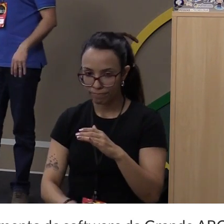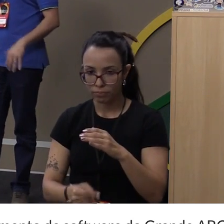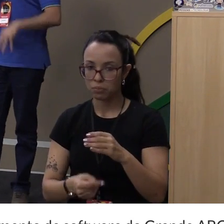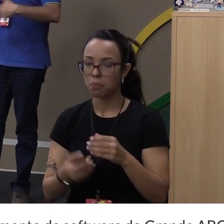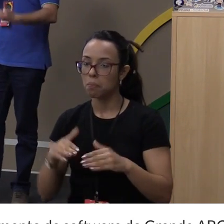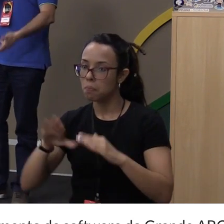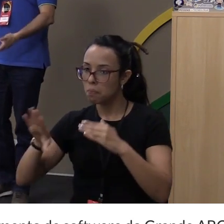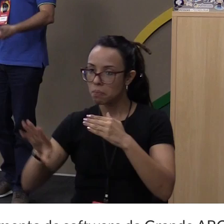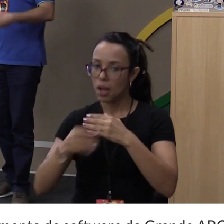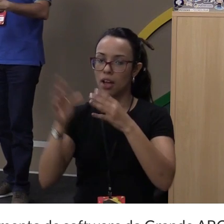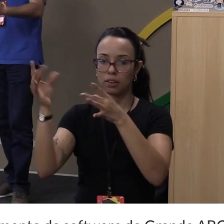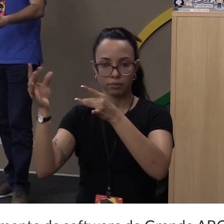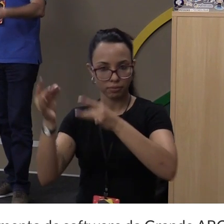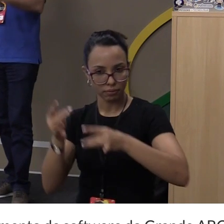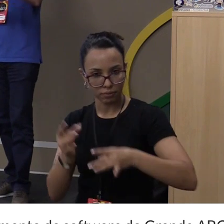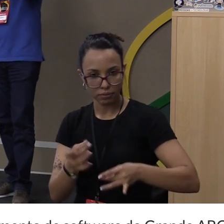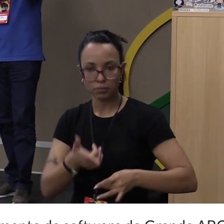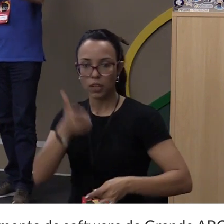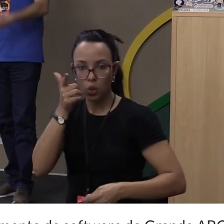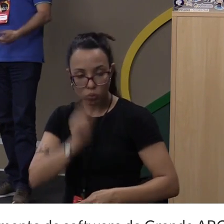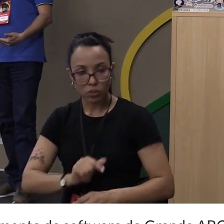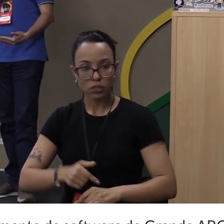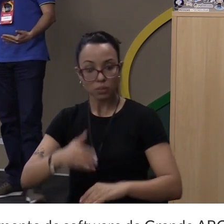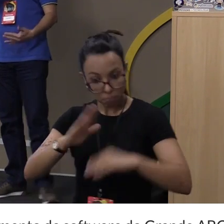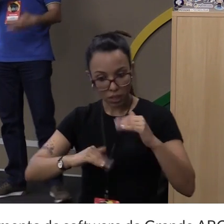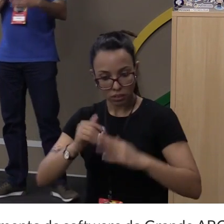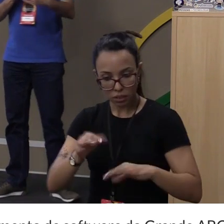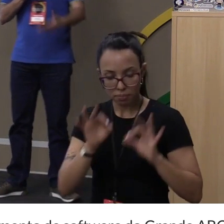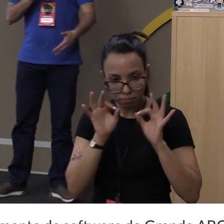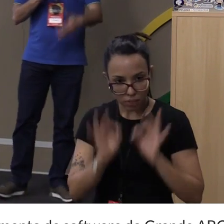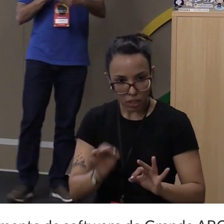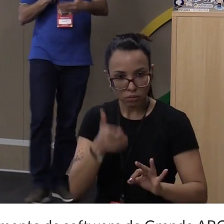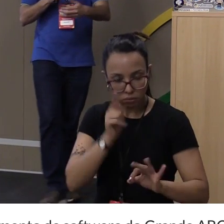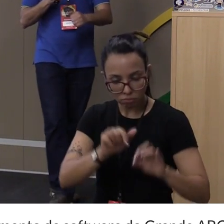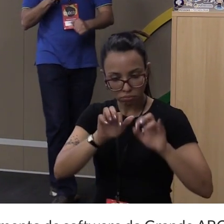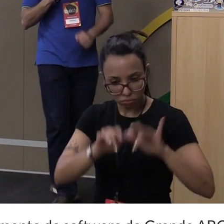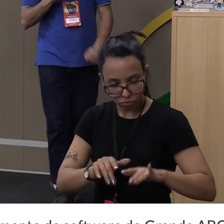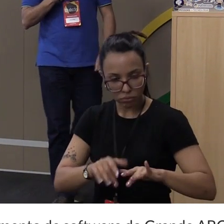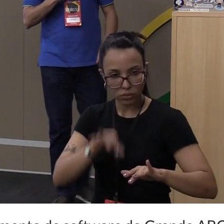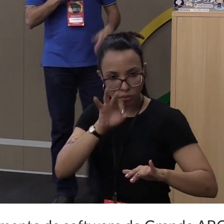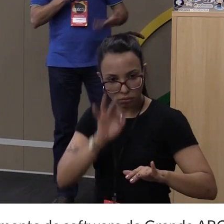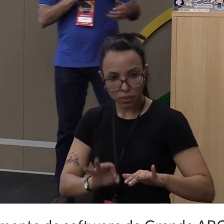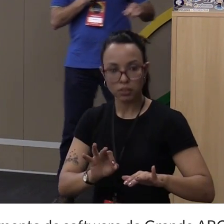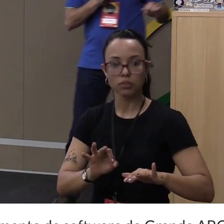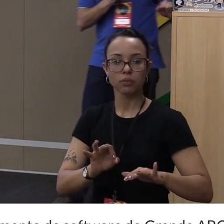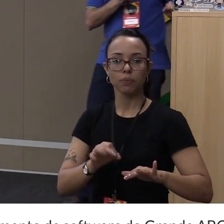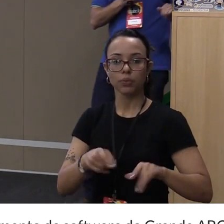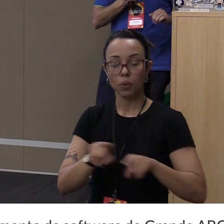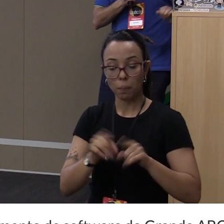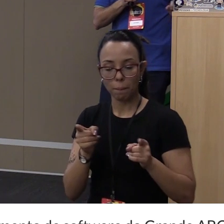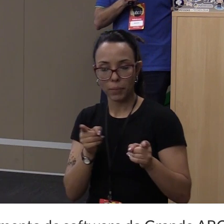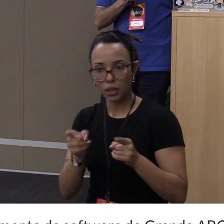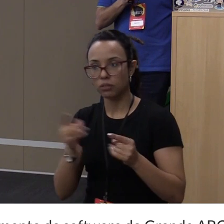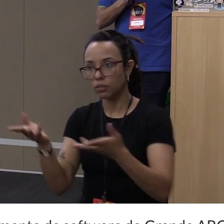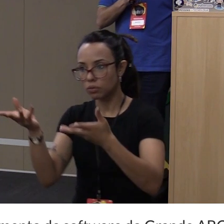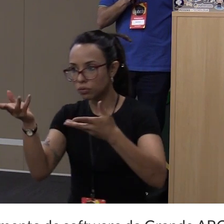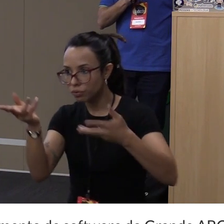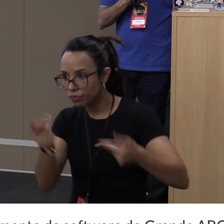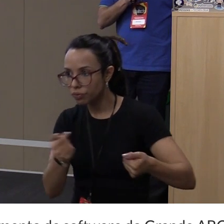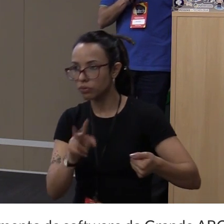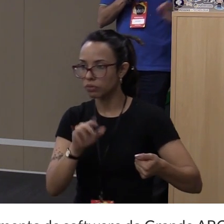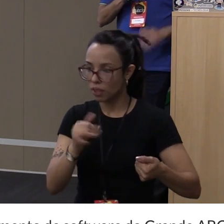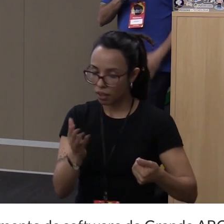poder fazer mão na massa mesmo. Desenvolver alguns crawlers durante esse período. Um convite que fica para vocês.